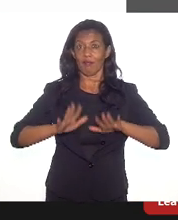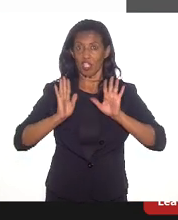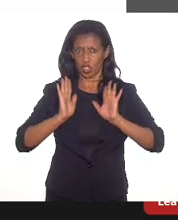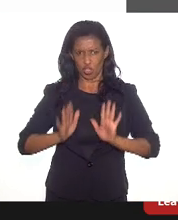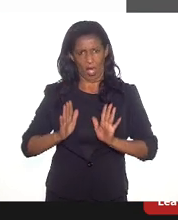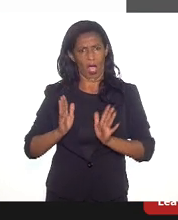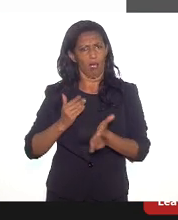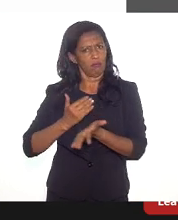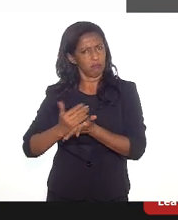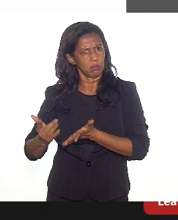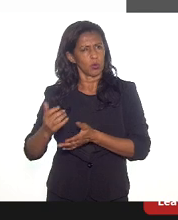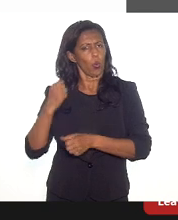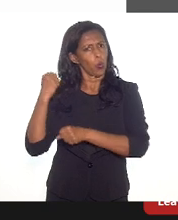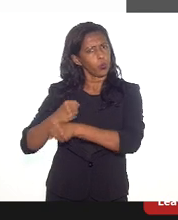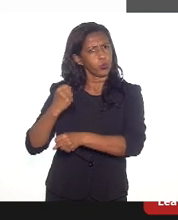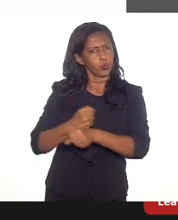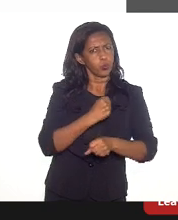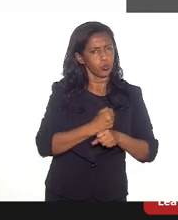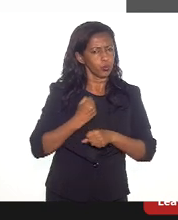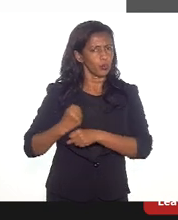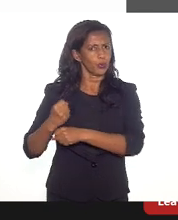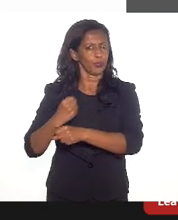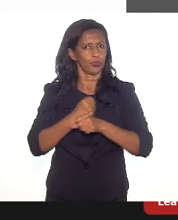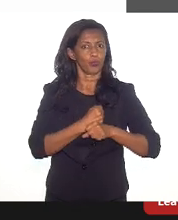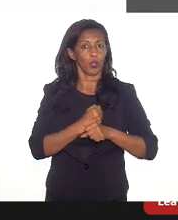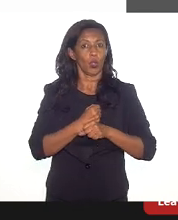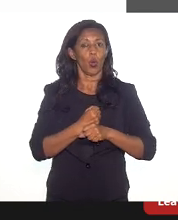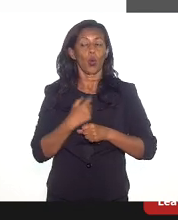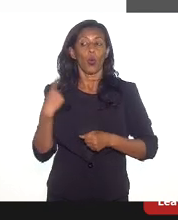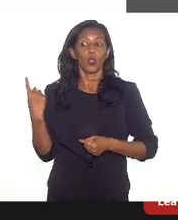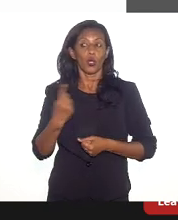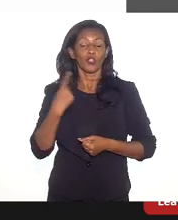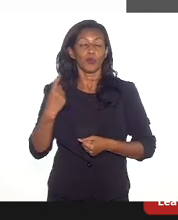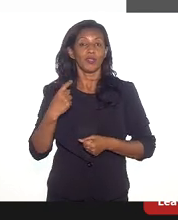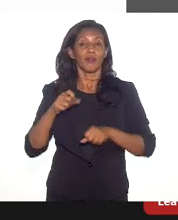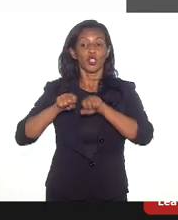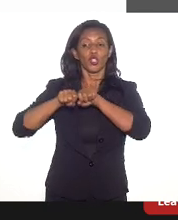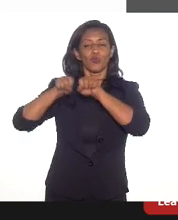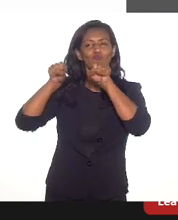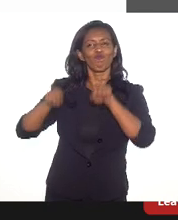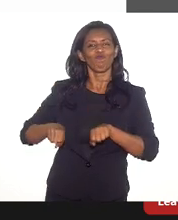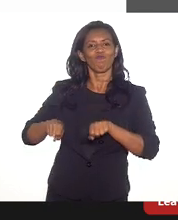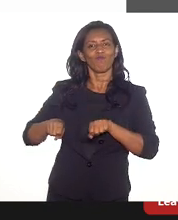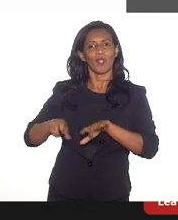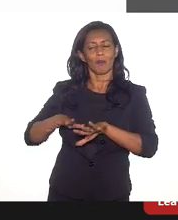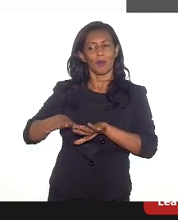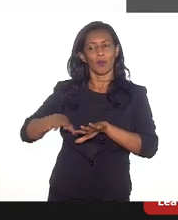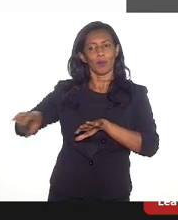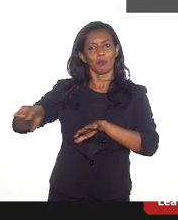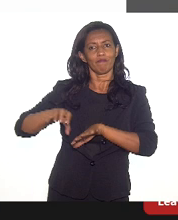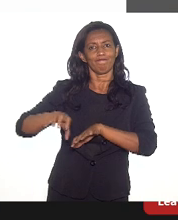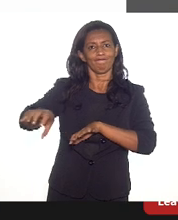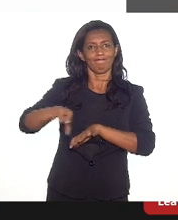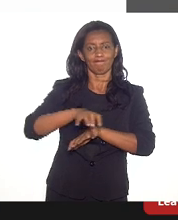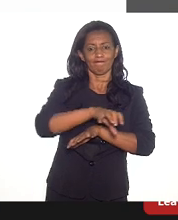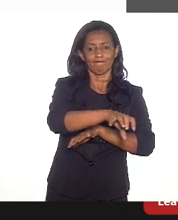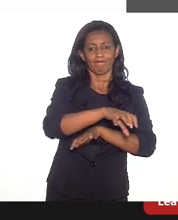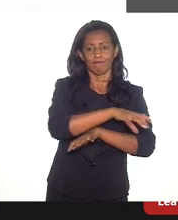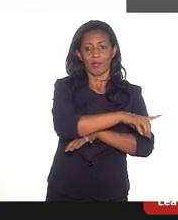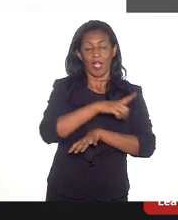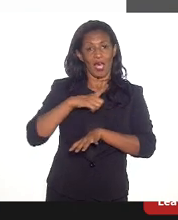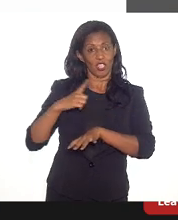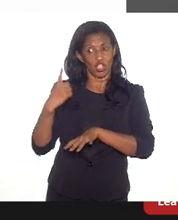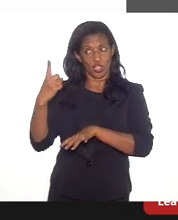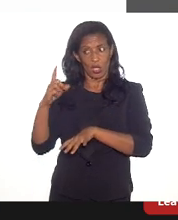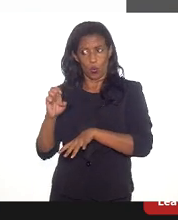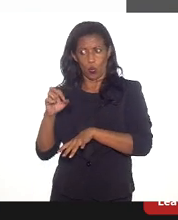sendo feitos. O que nós temos é que fazer a infraestrutura no entorno. Então, nós temos um grande polo, um eixo de um condutor,